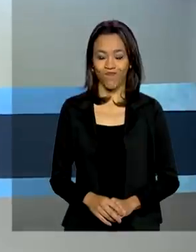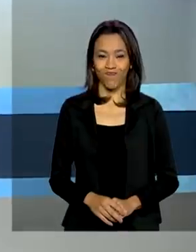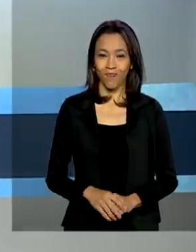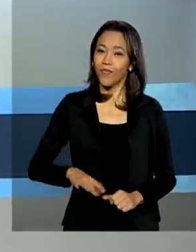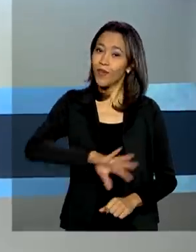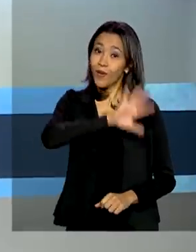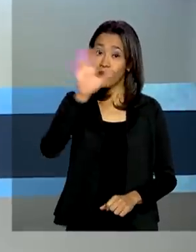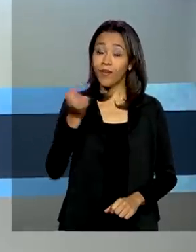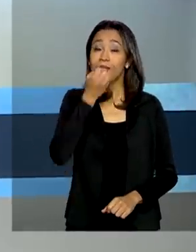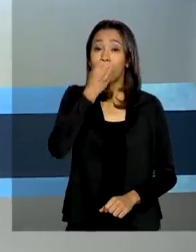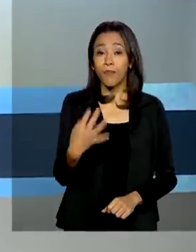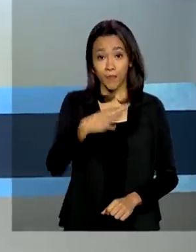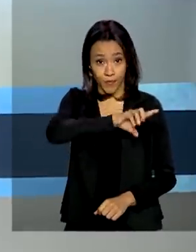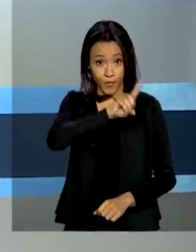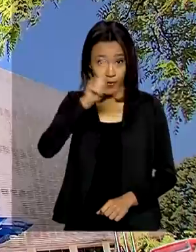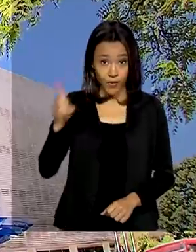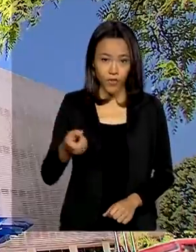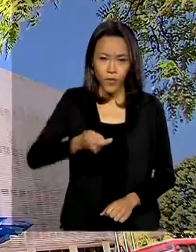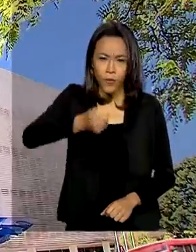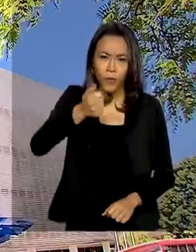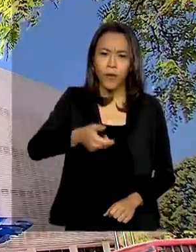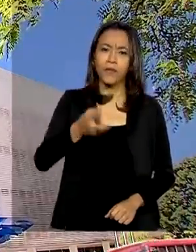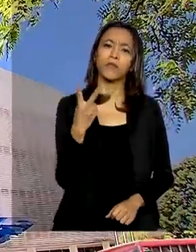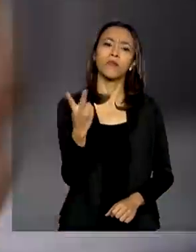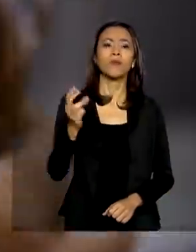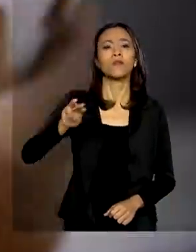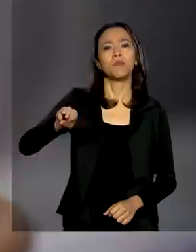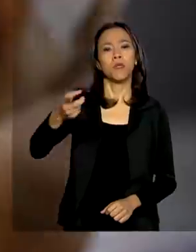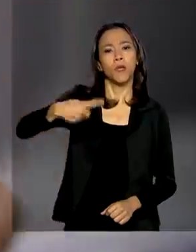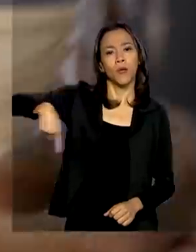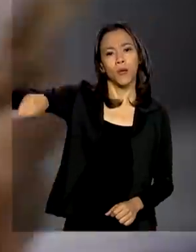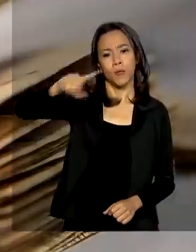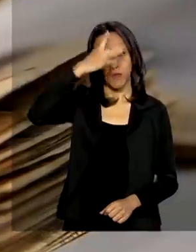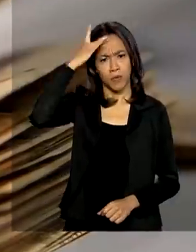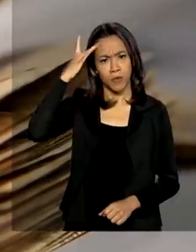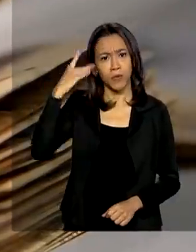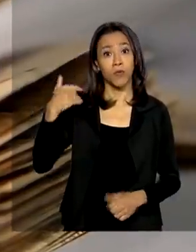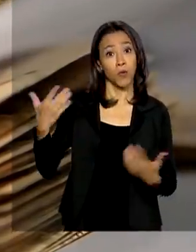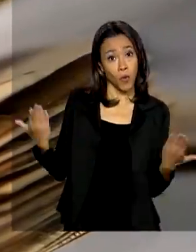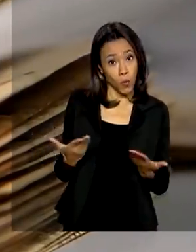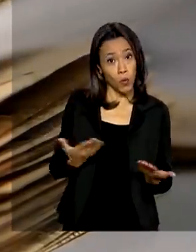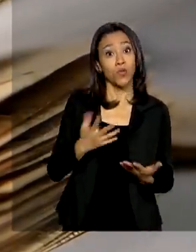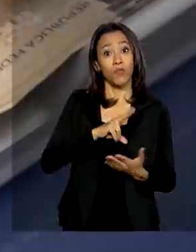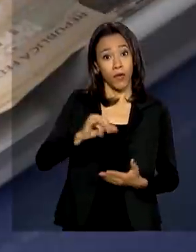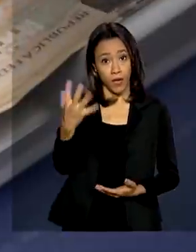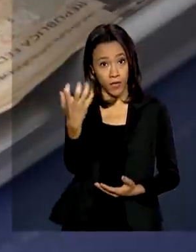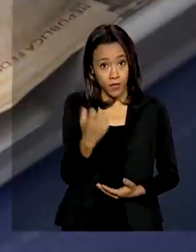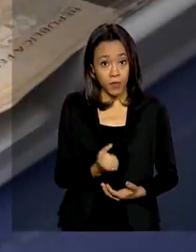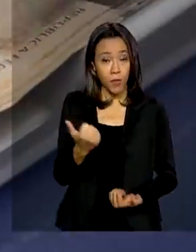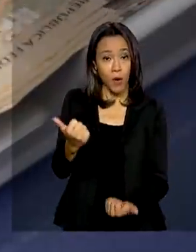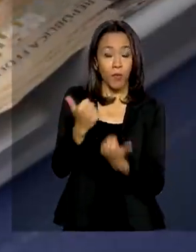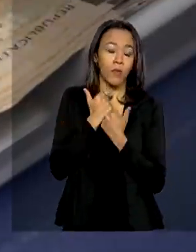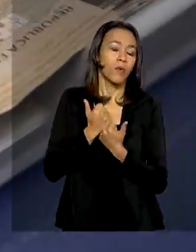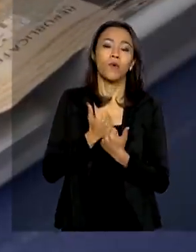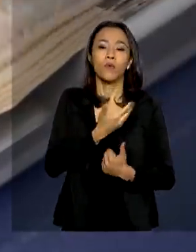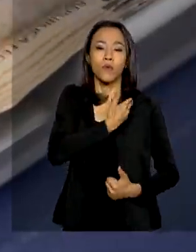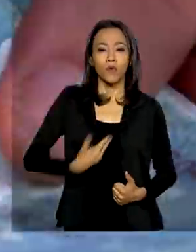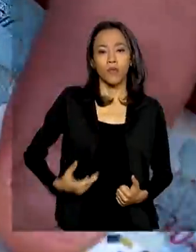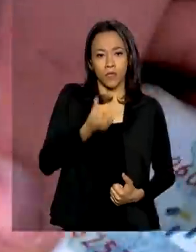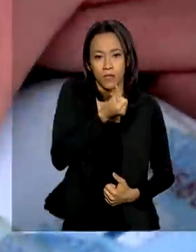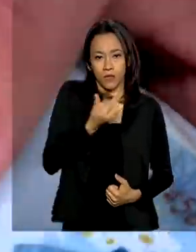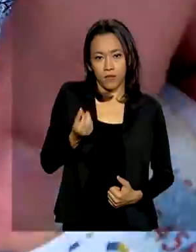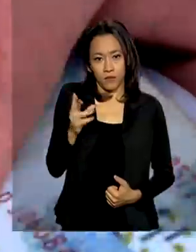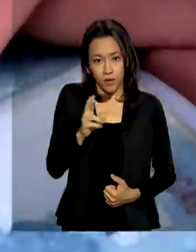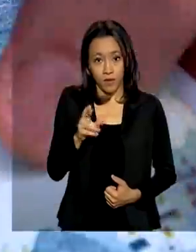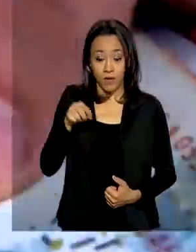Olá, bom dia! Quase 2 milhões de trabalhadores vão receber hoje o auxílio emergencial de 600 reais. O